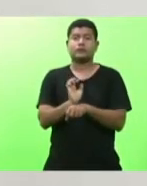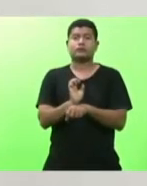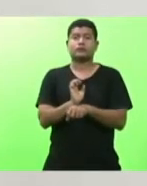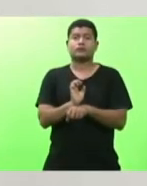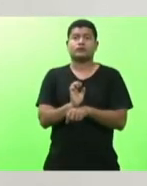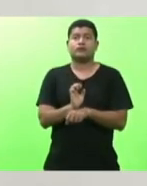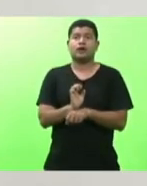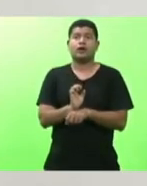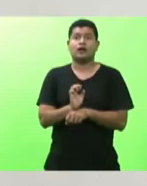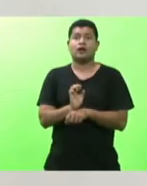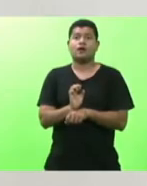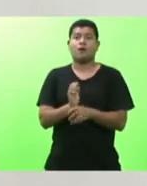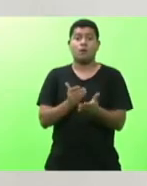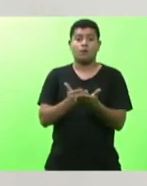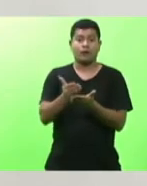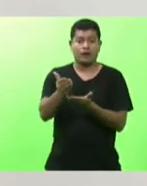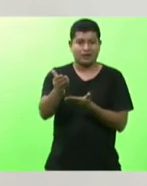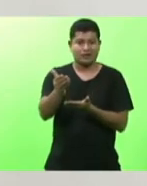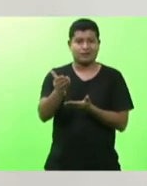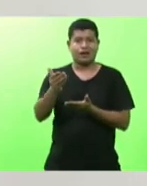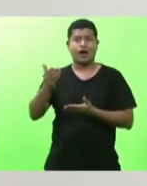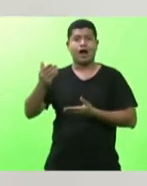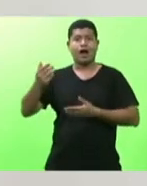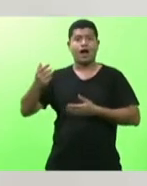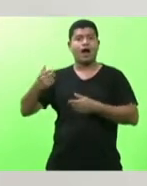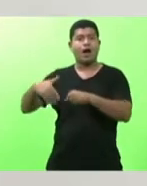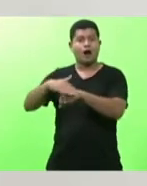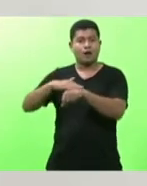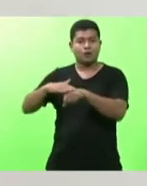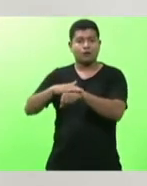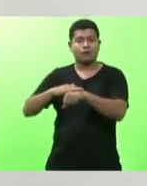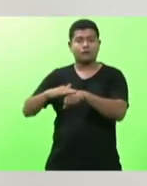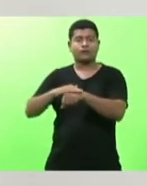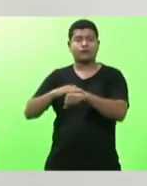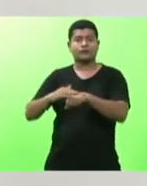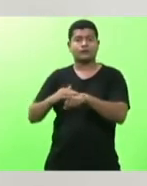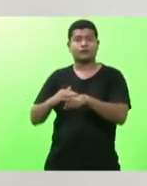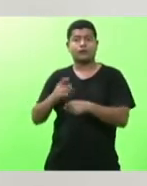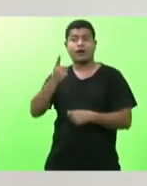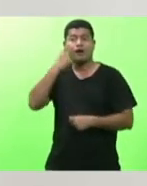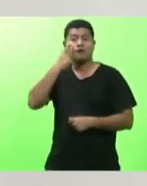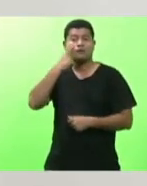renegociar a dívida que o estado tem com a união